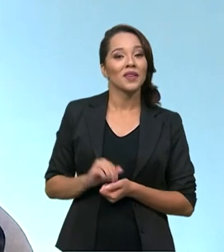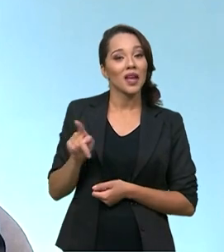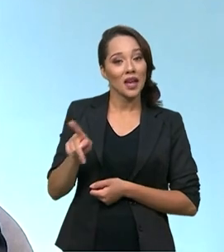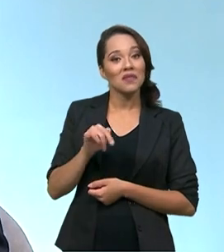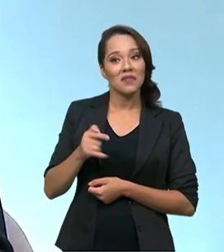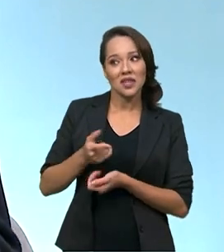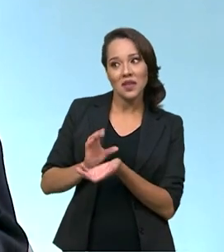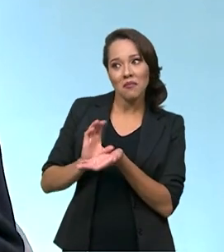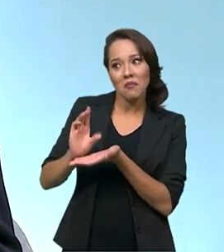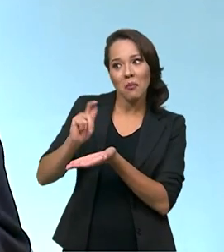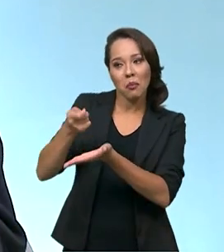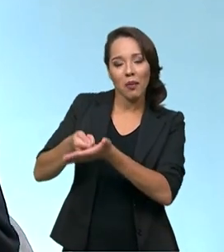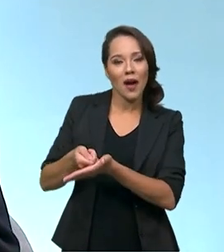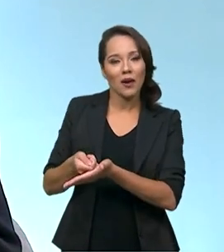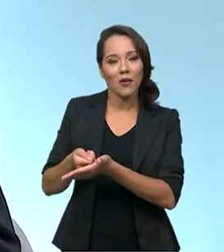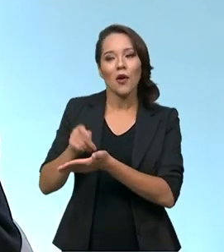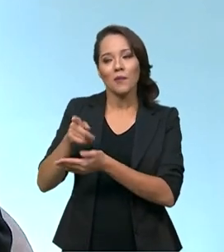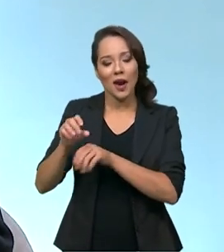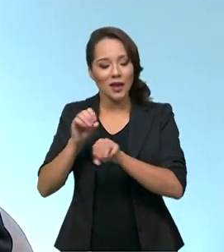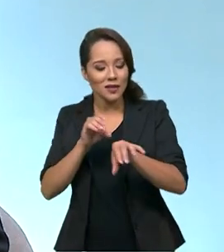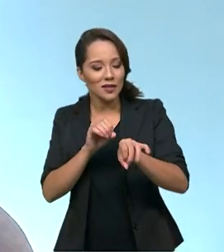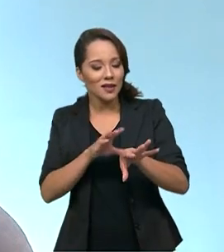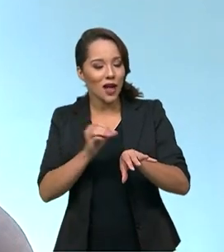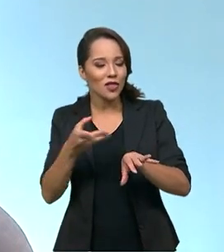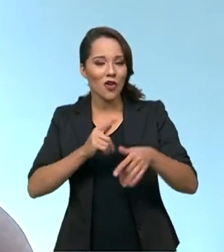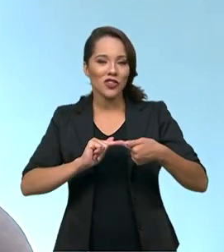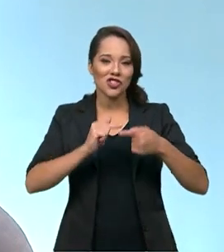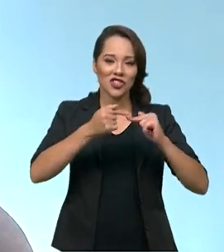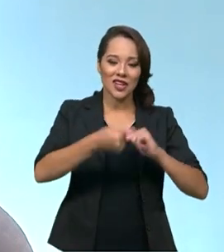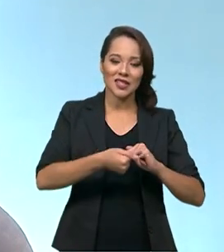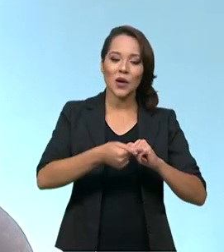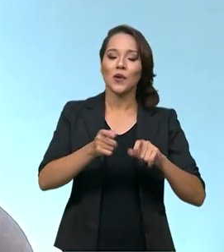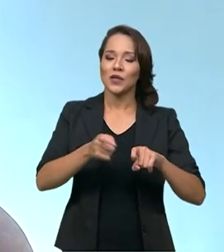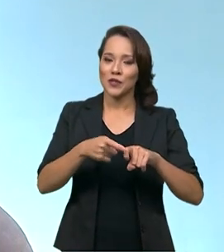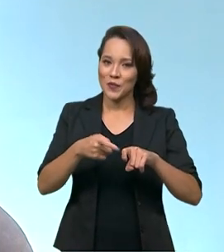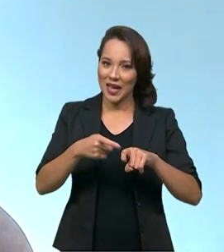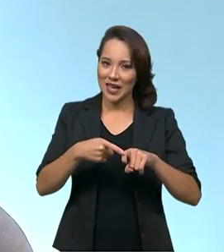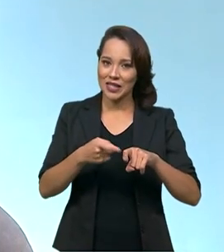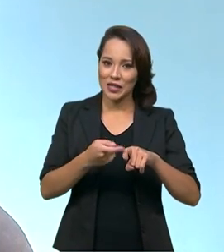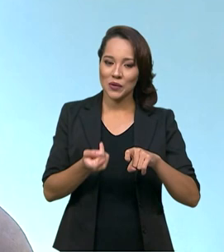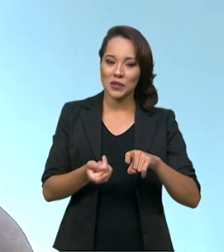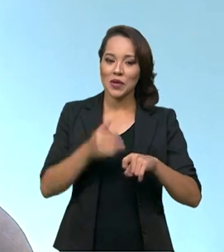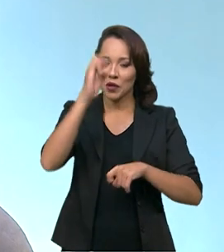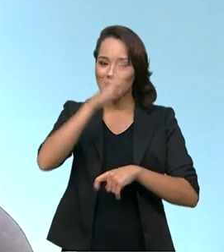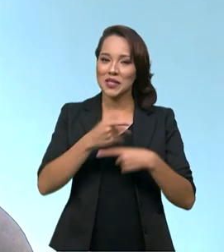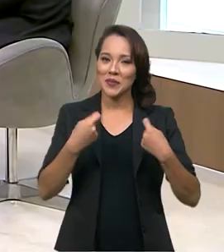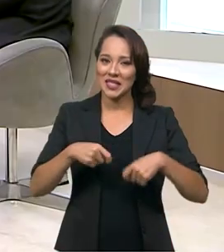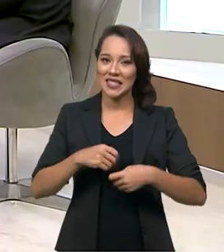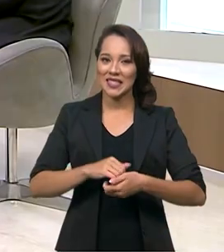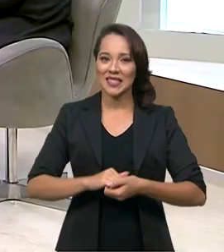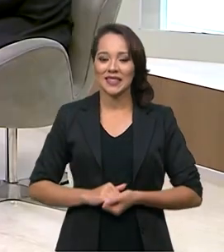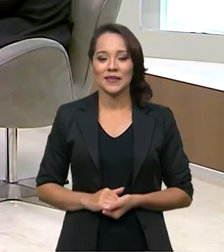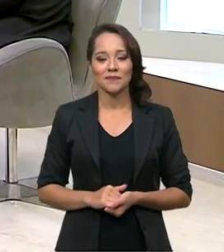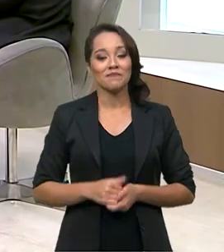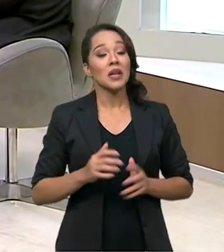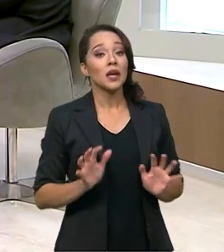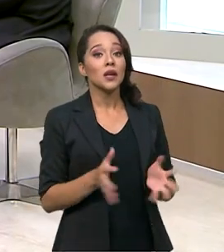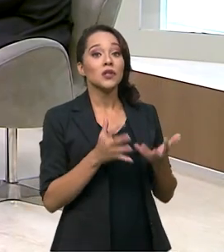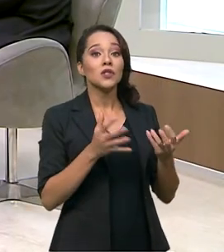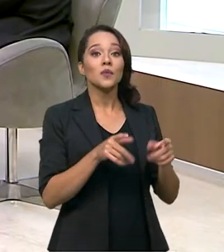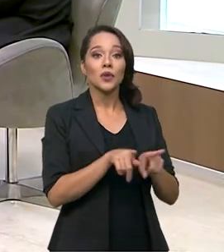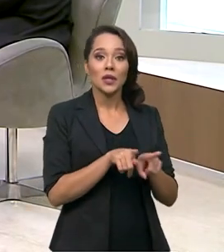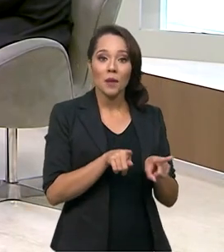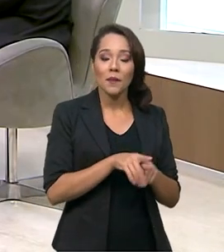vai ser remunerado para formar a nova geração de médicos que o Brasil precisa. Estímulo também